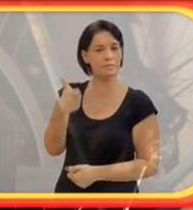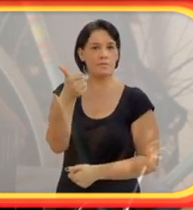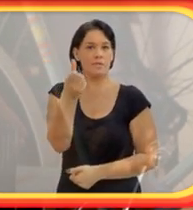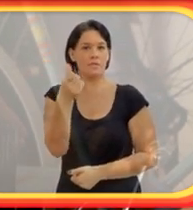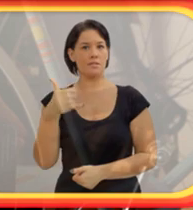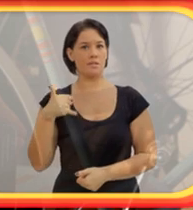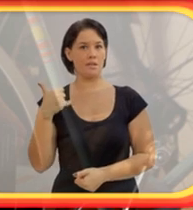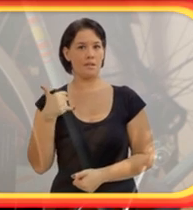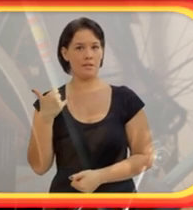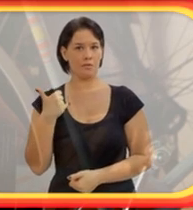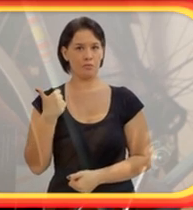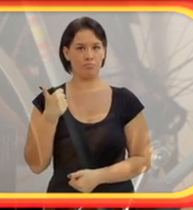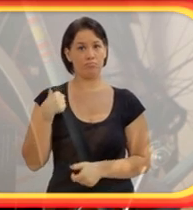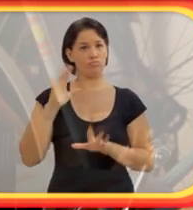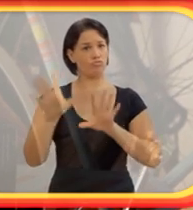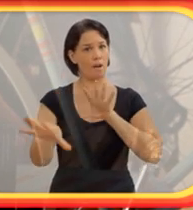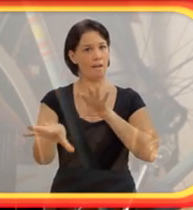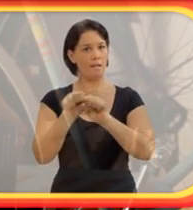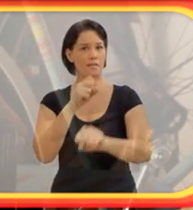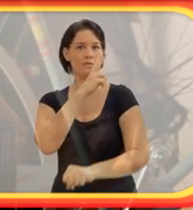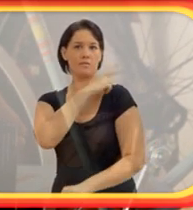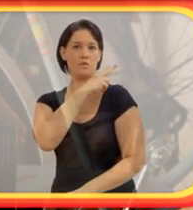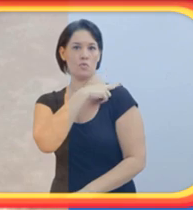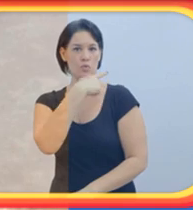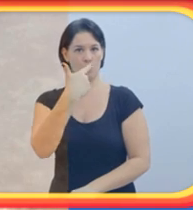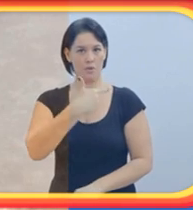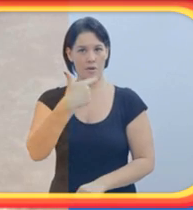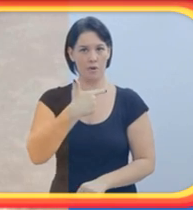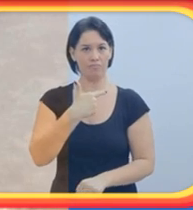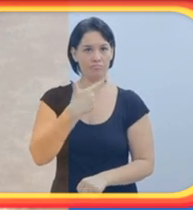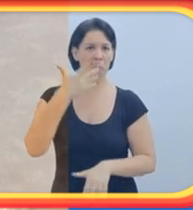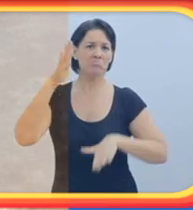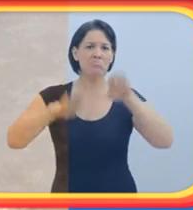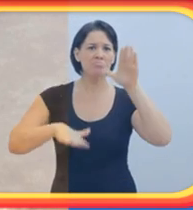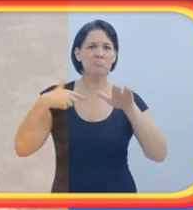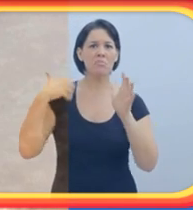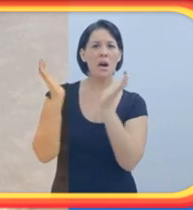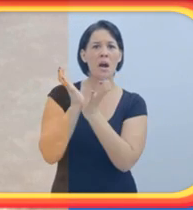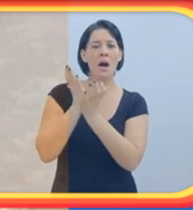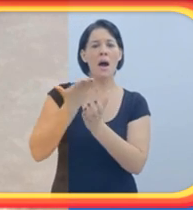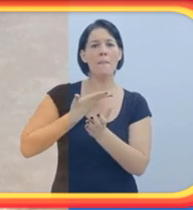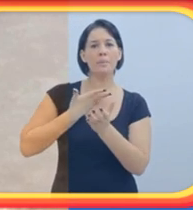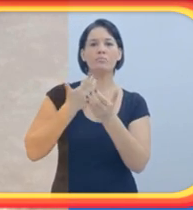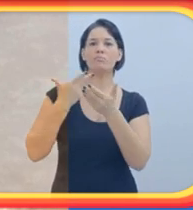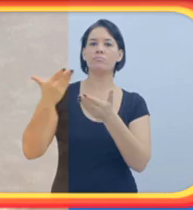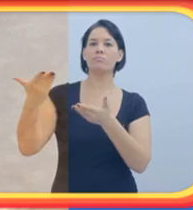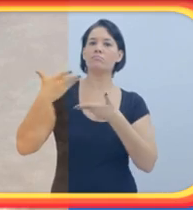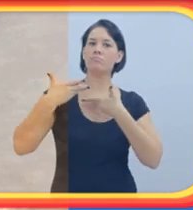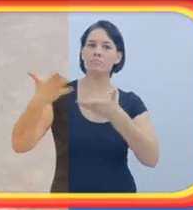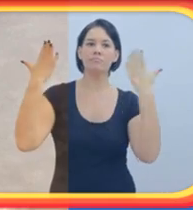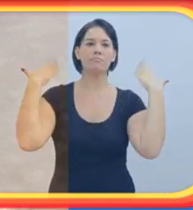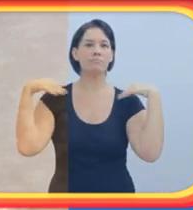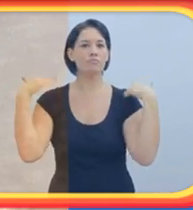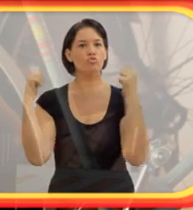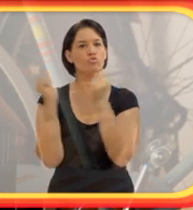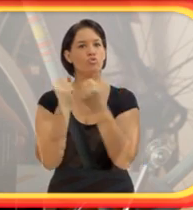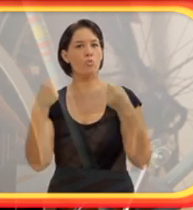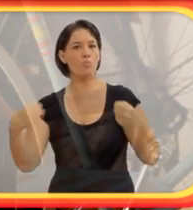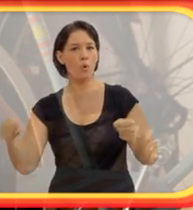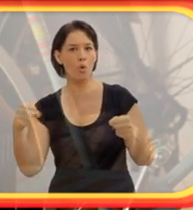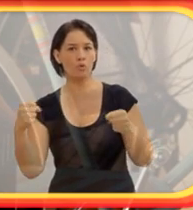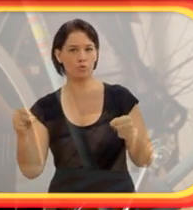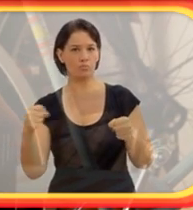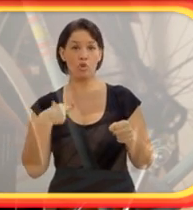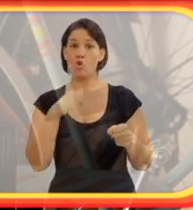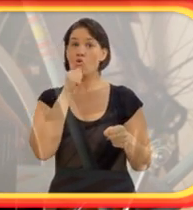convidavam para sair com eles de moto, ainda não tinha a minha moto. Eu andava deitado em cima do tanque da moto deles e a gente ia para essas escolas à noite caçar,